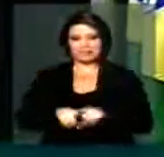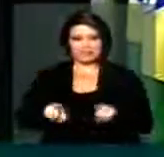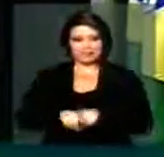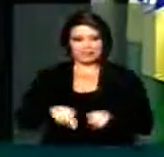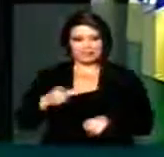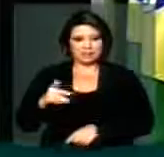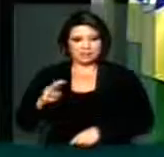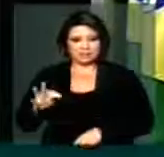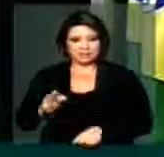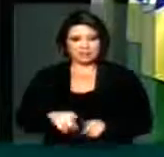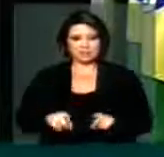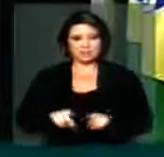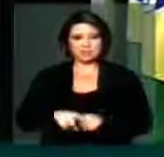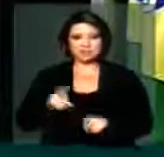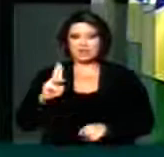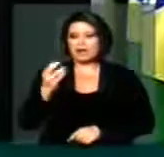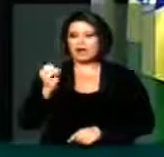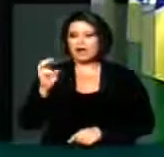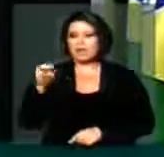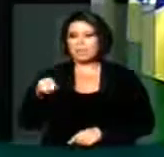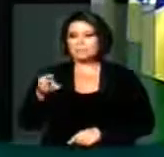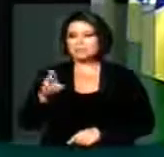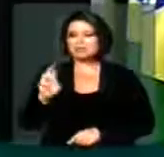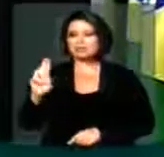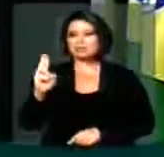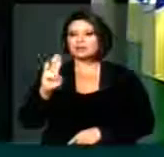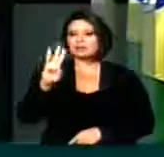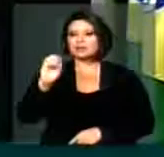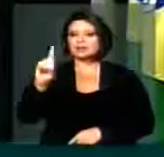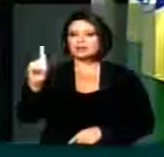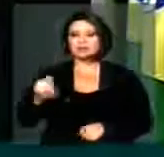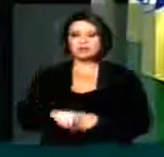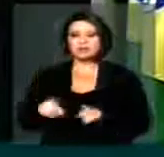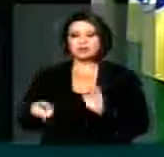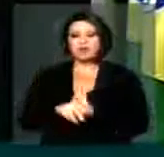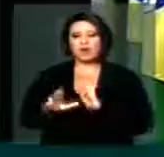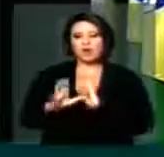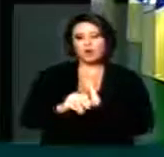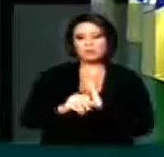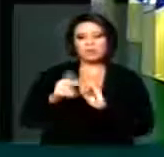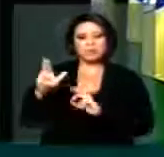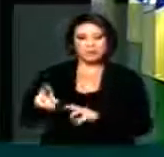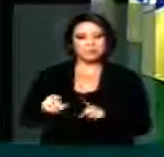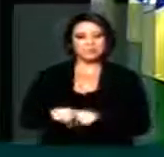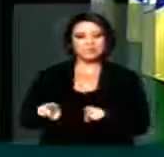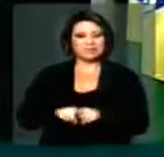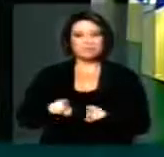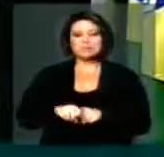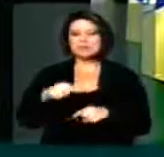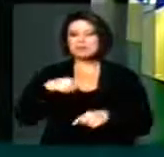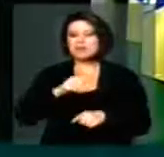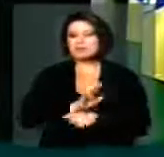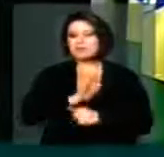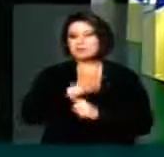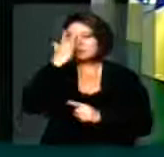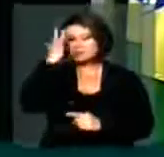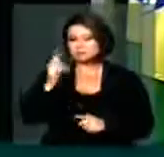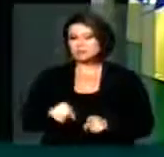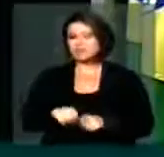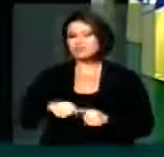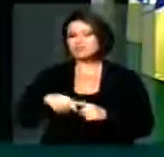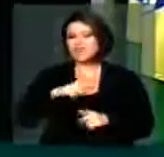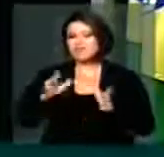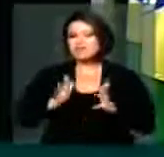É o Robin Hood às avessas, tirando dos que mais precisam para encher os bolsos de quem já tem tudo. Para que não